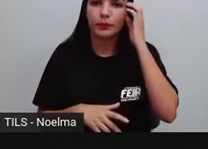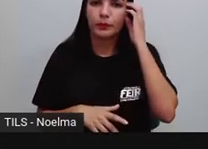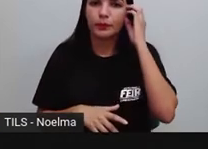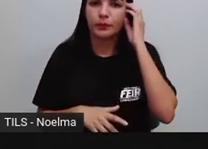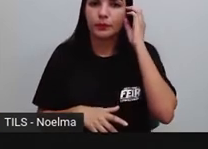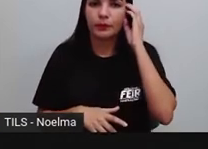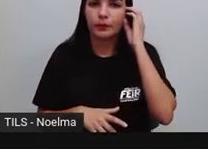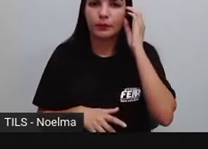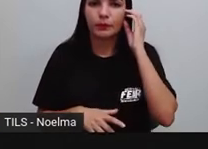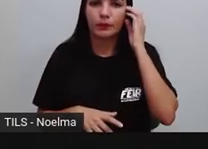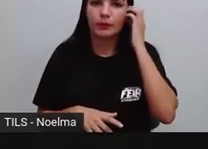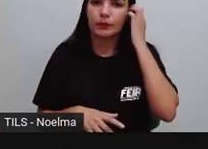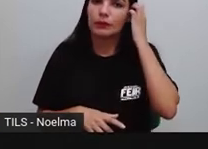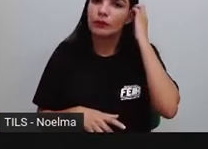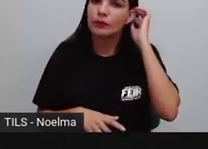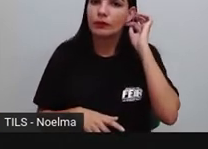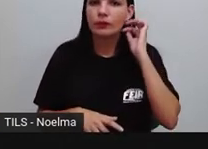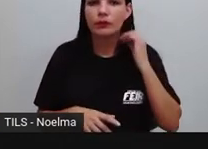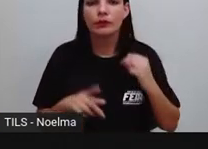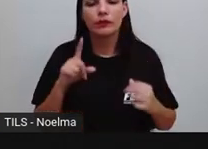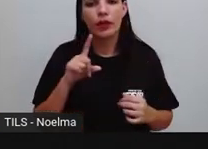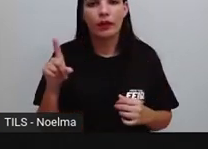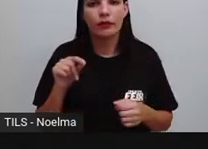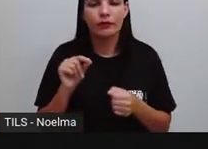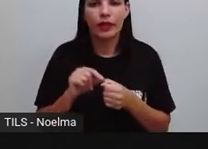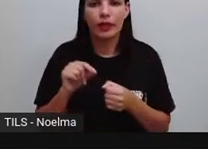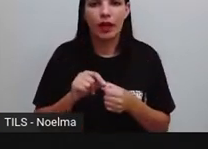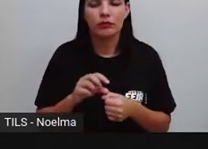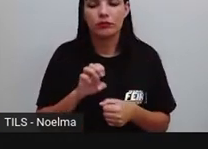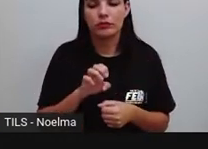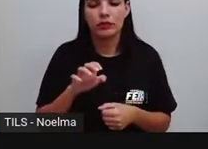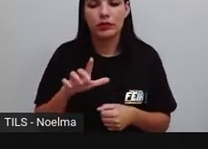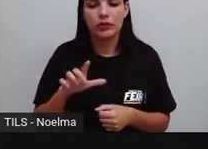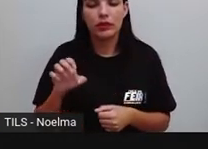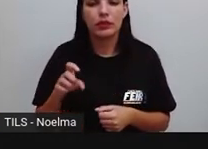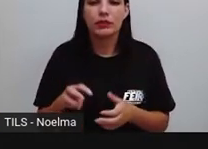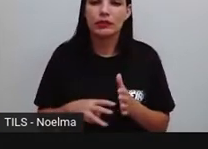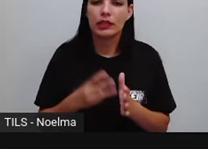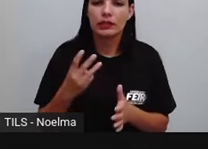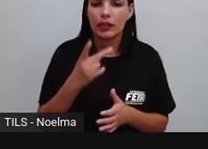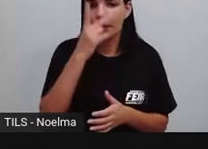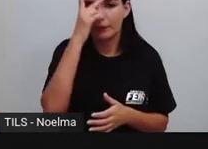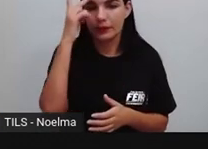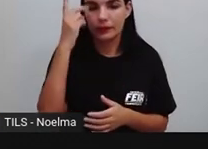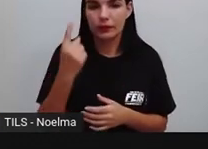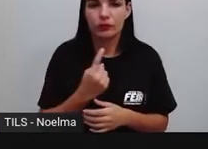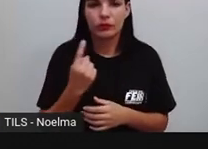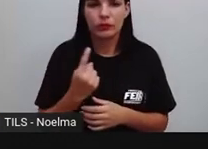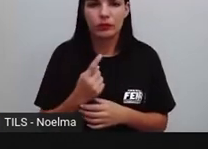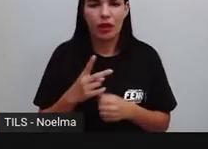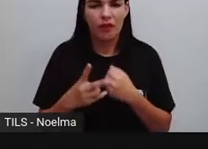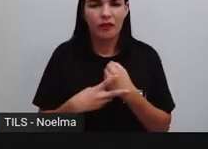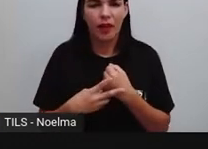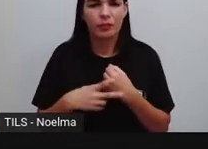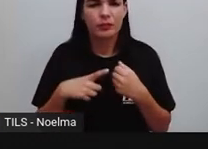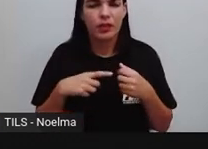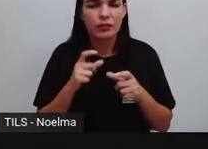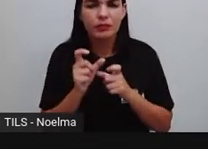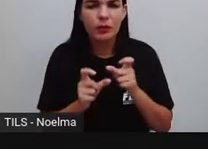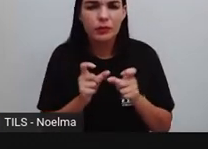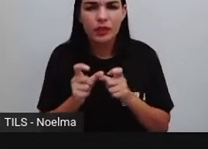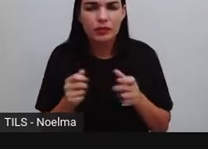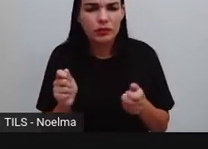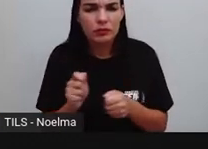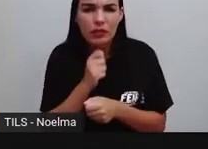fará. Terceira pessoa do singular. O verbo está no infinitivo? Não, no